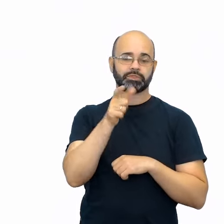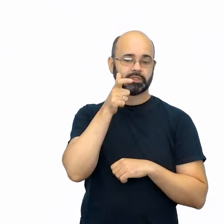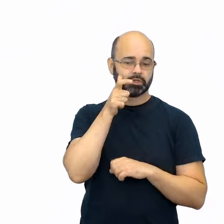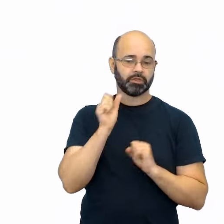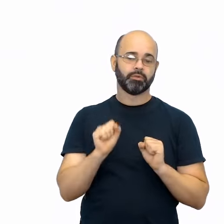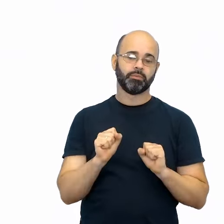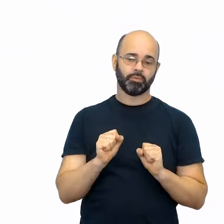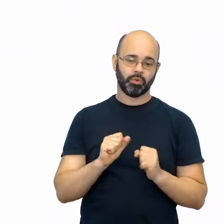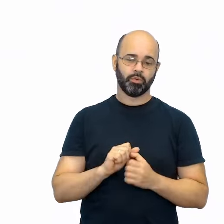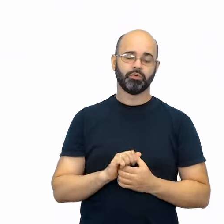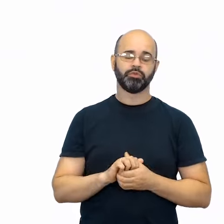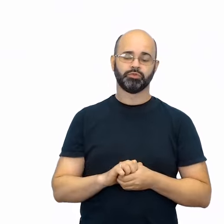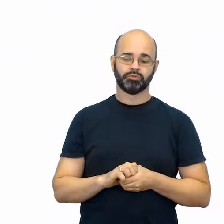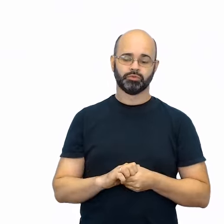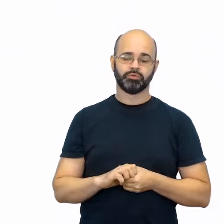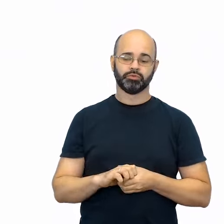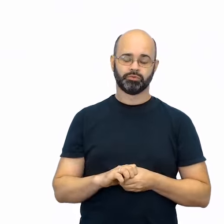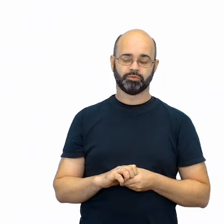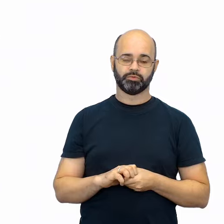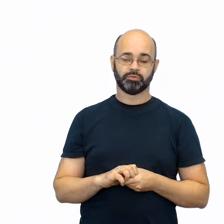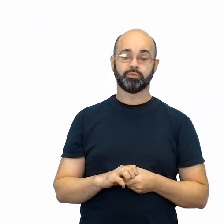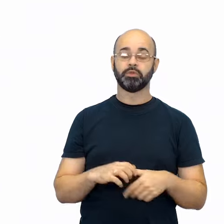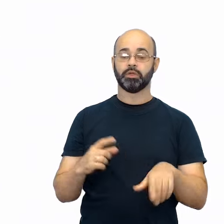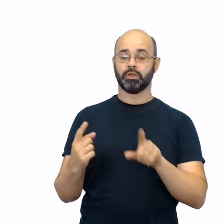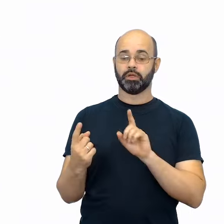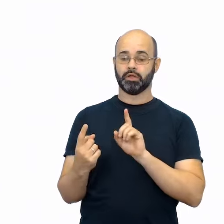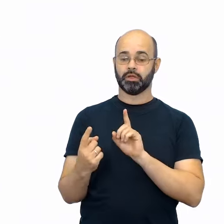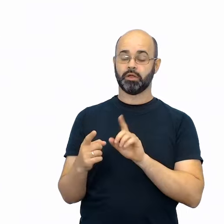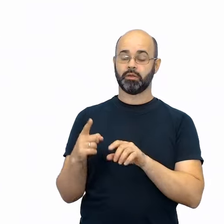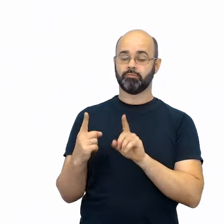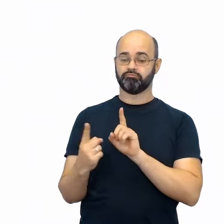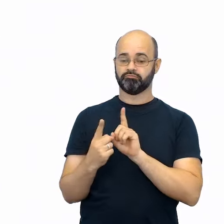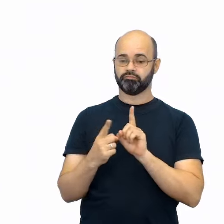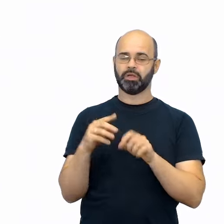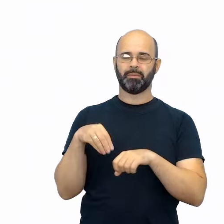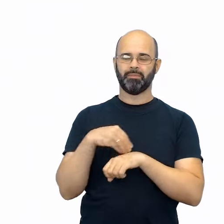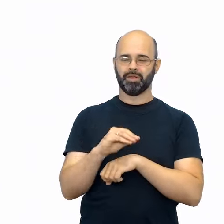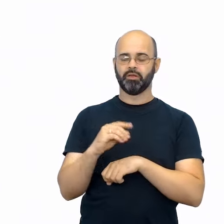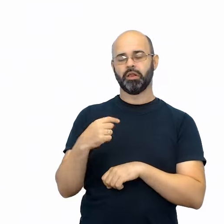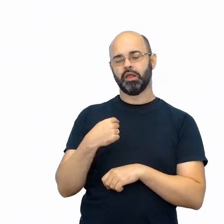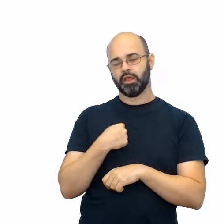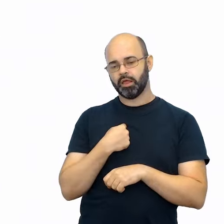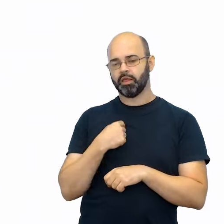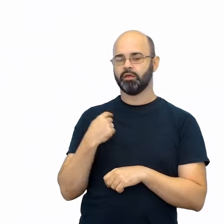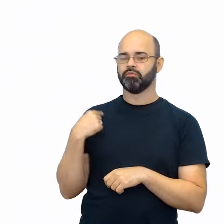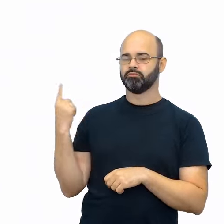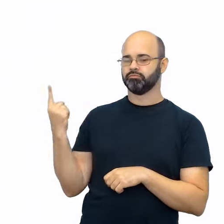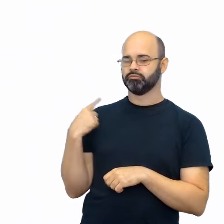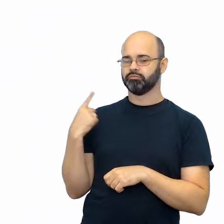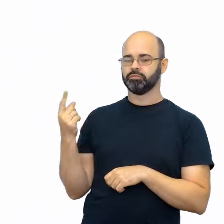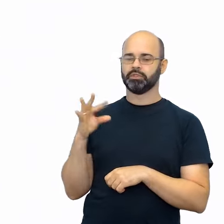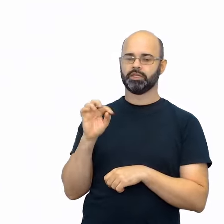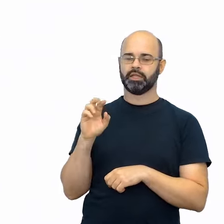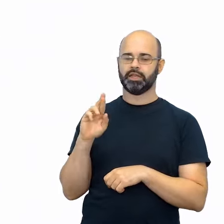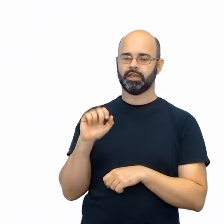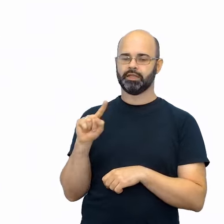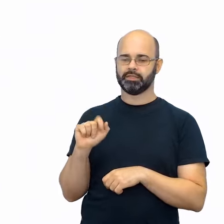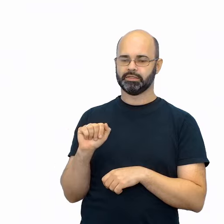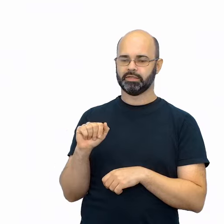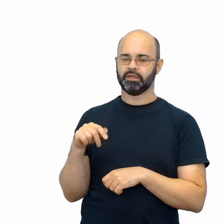pílulas, elas serão conduzidas por nós, Tereza e Kátia, e no caso dos